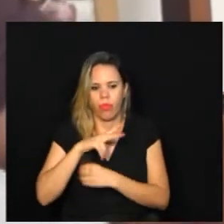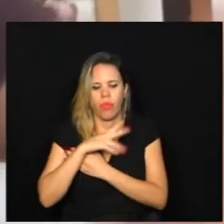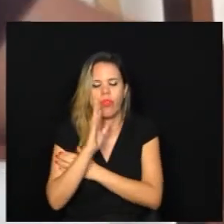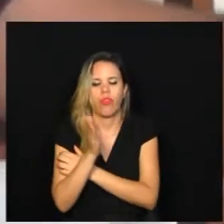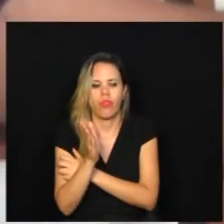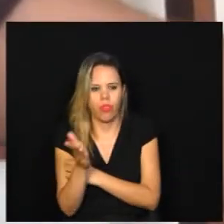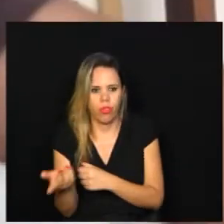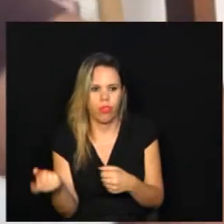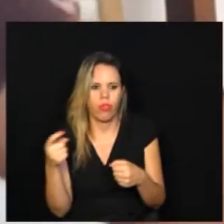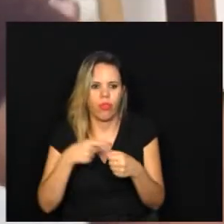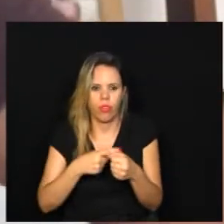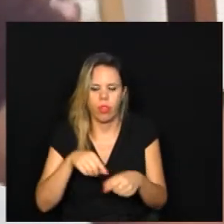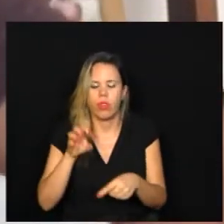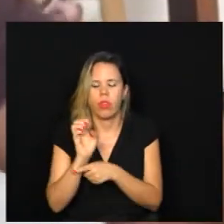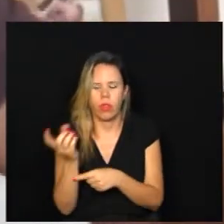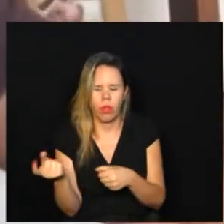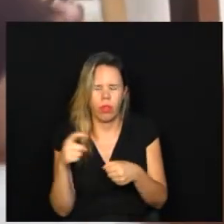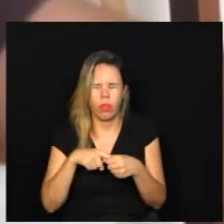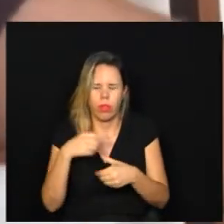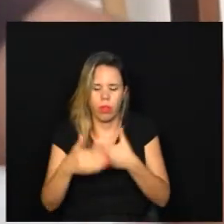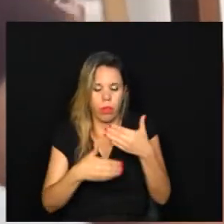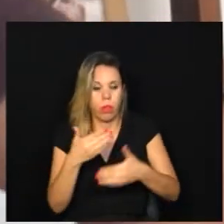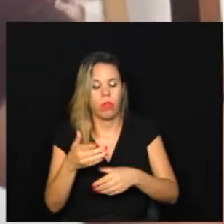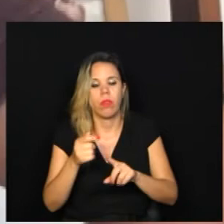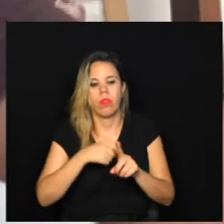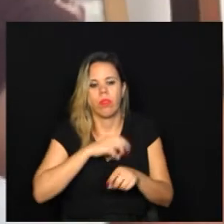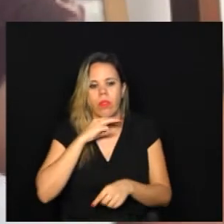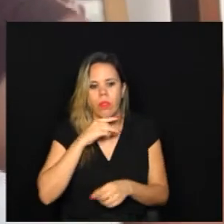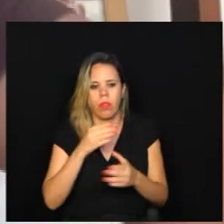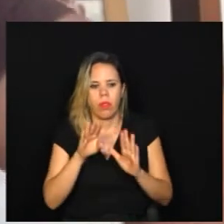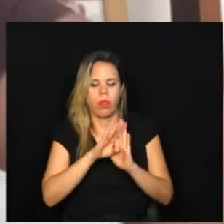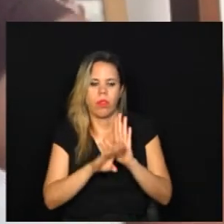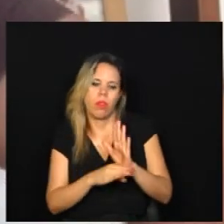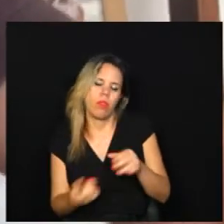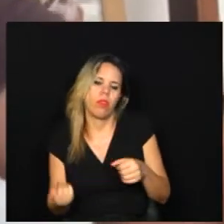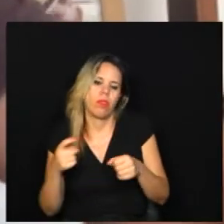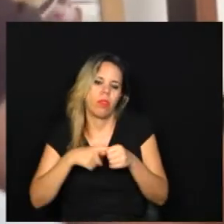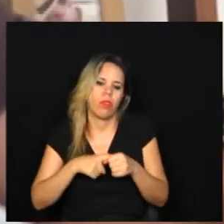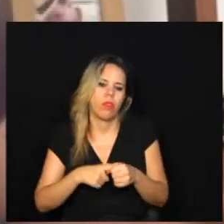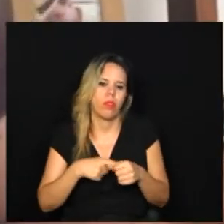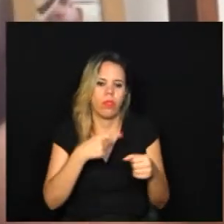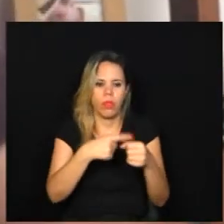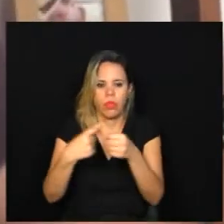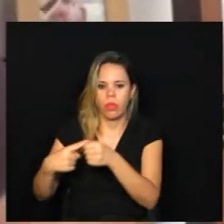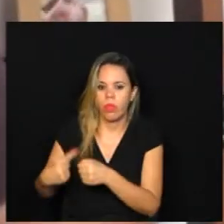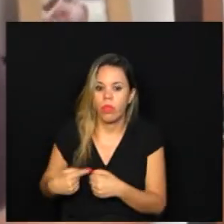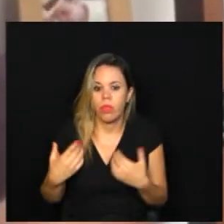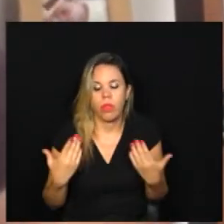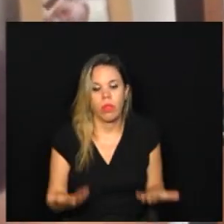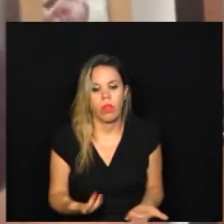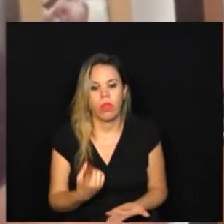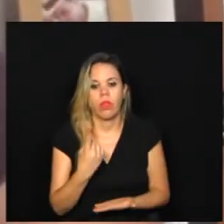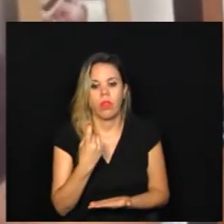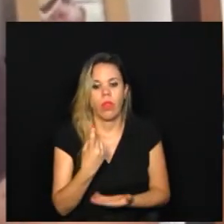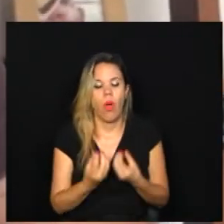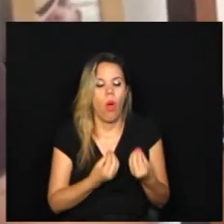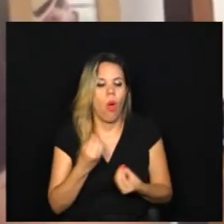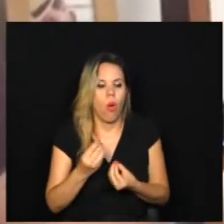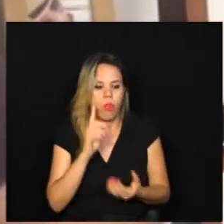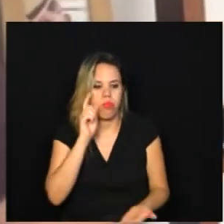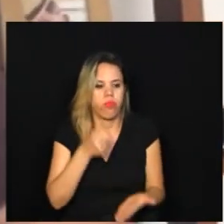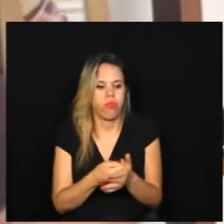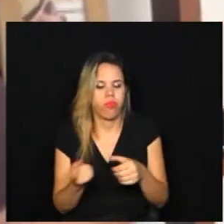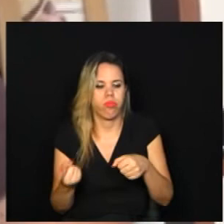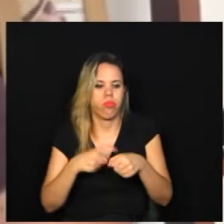voltaram, as escolas estaduais estão voltando, em março a programação para a volta das escolas municipais e a única forma de garantir um